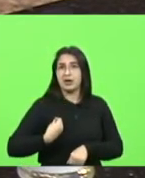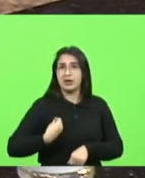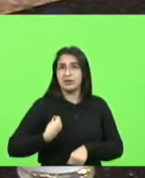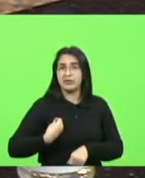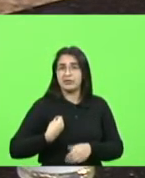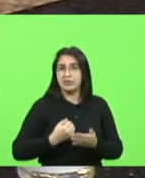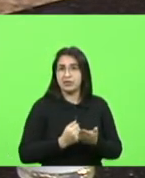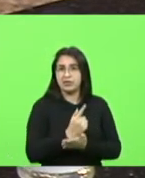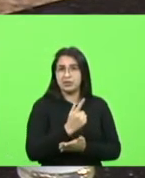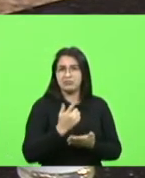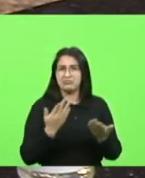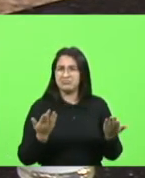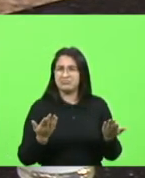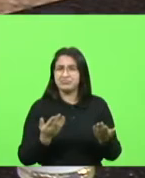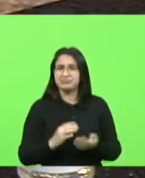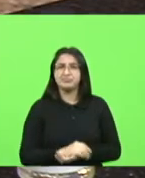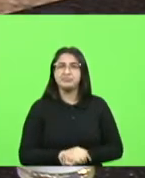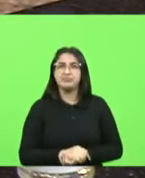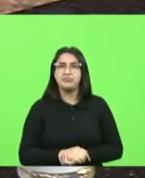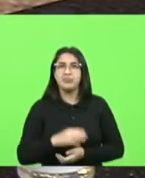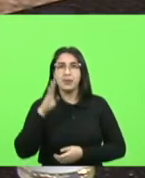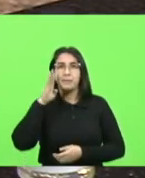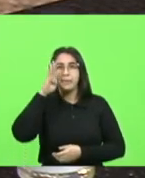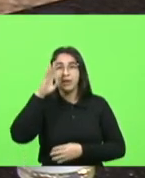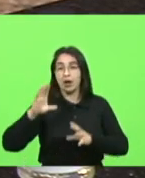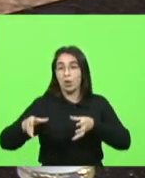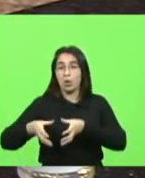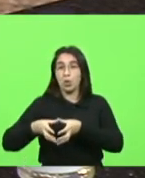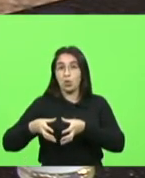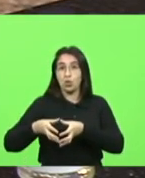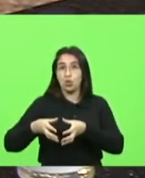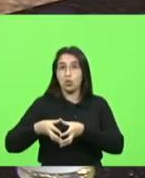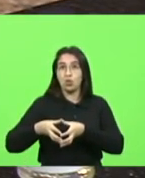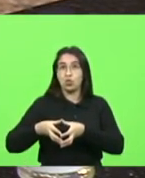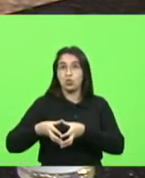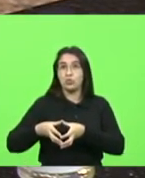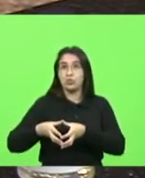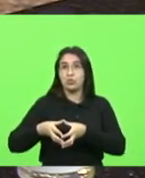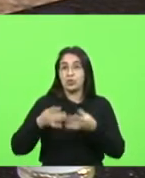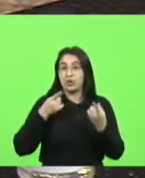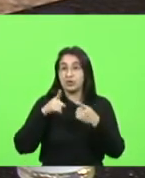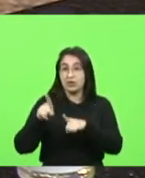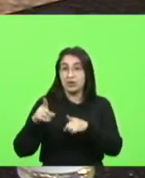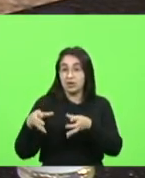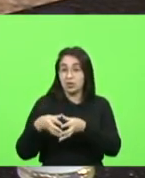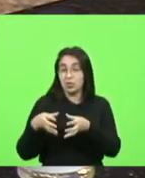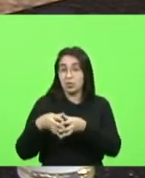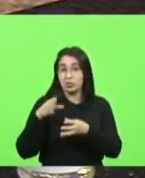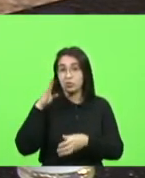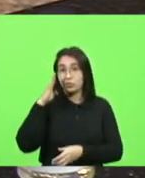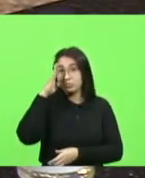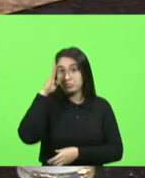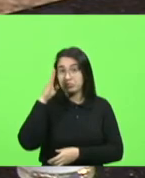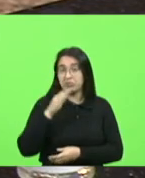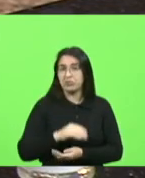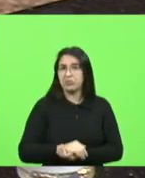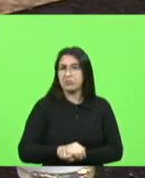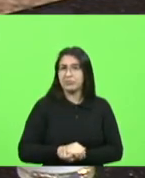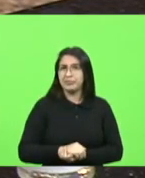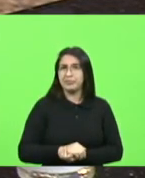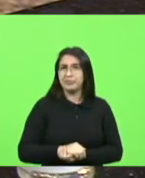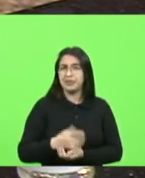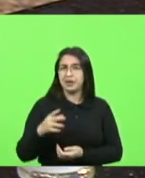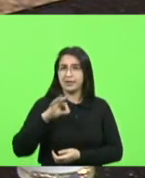fornecê-las militares o professor coloca em choque a honra dos militares dizendo que por um mero aumento de salário as forças